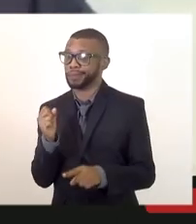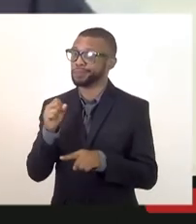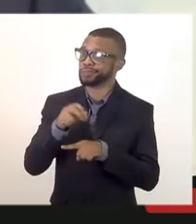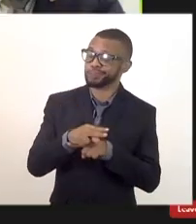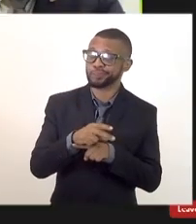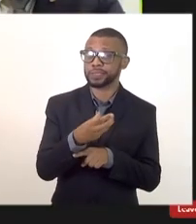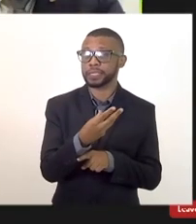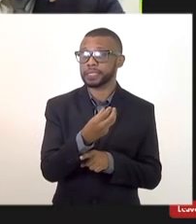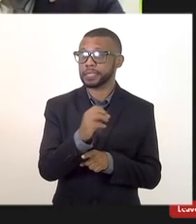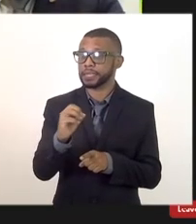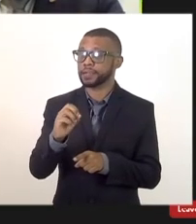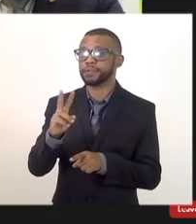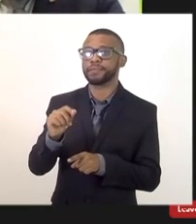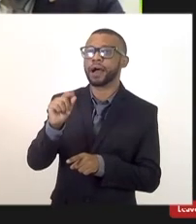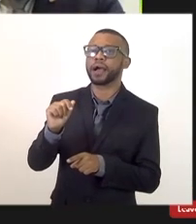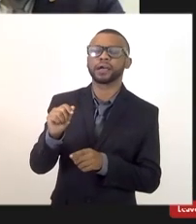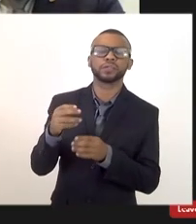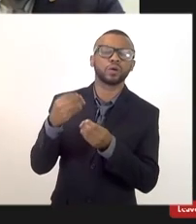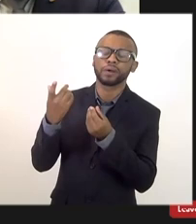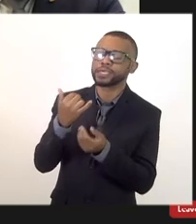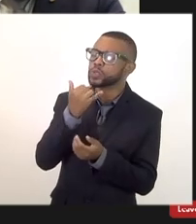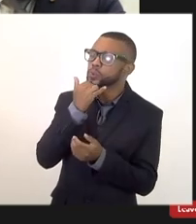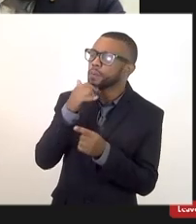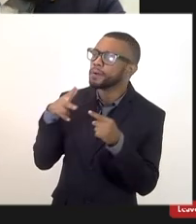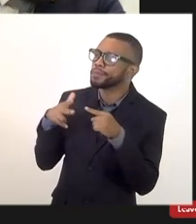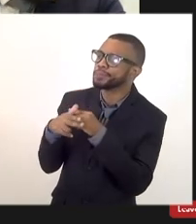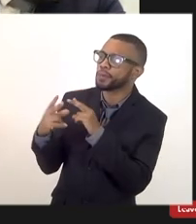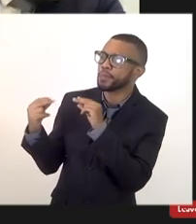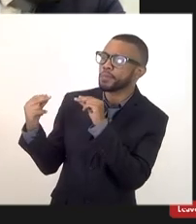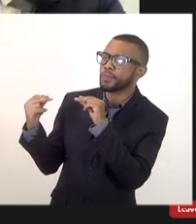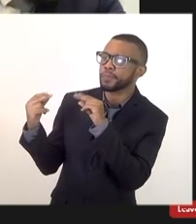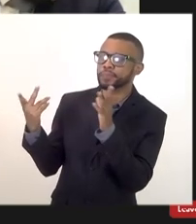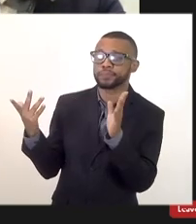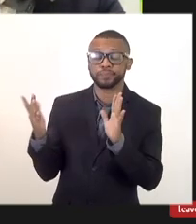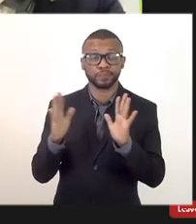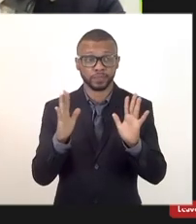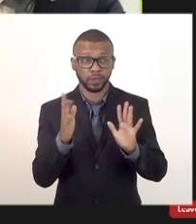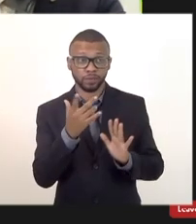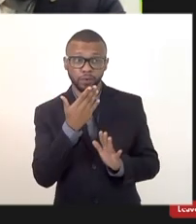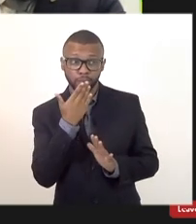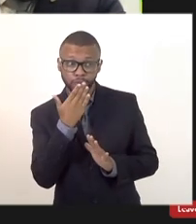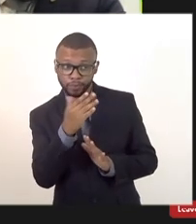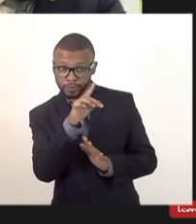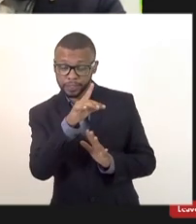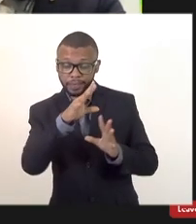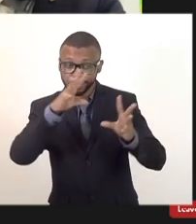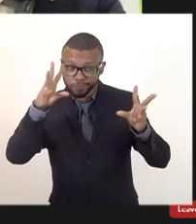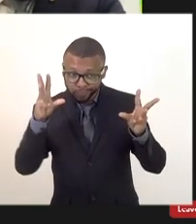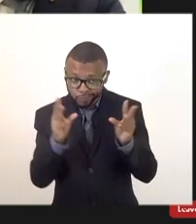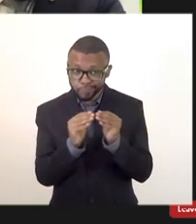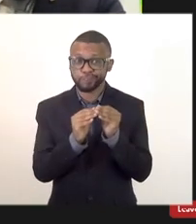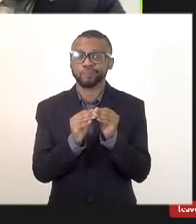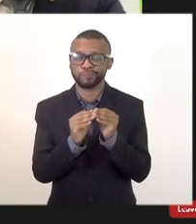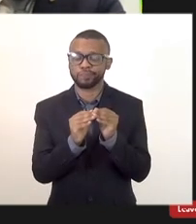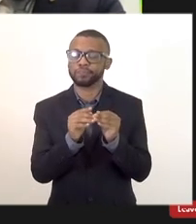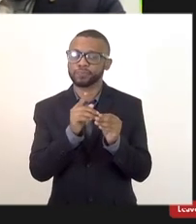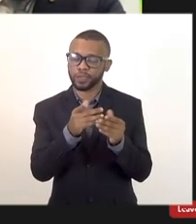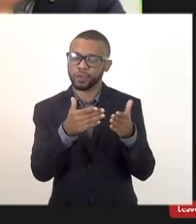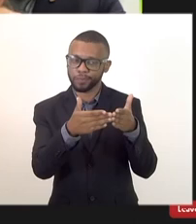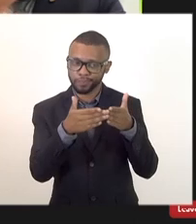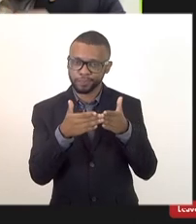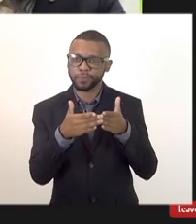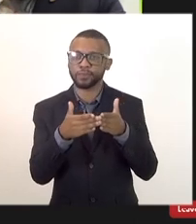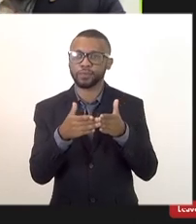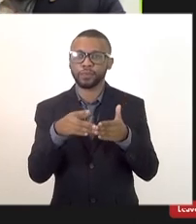como deputado oi desculpa Alain vou pedir para ser sucinto porque assim